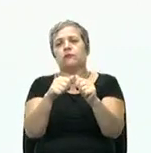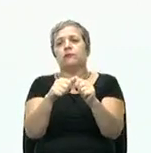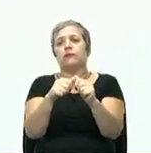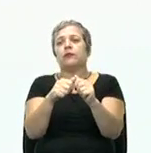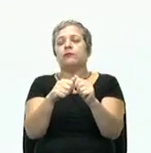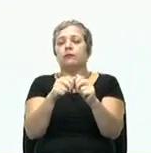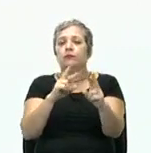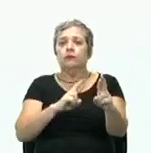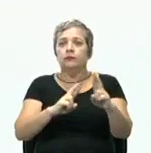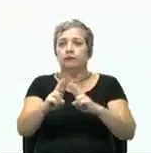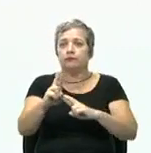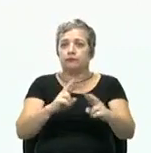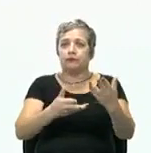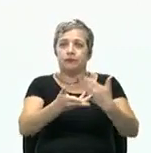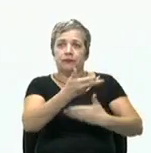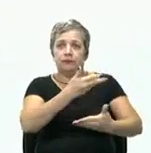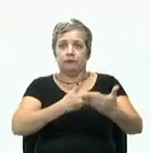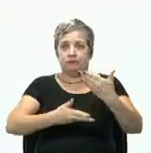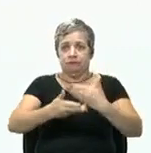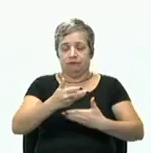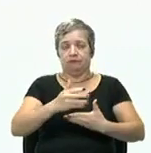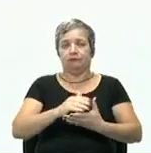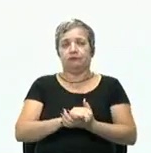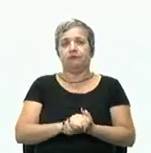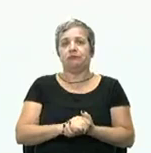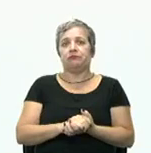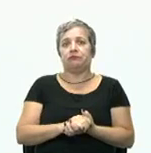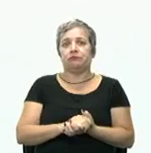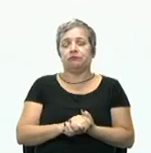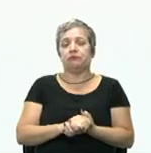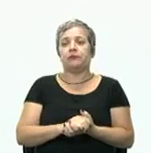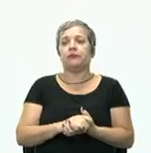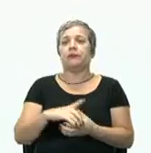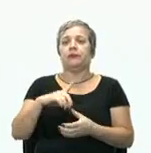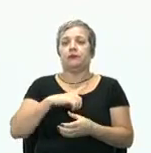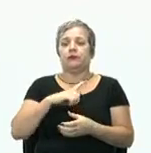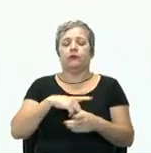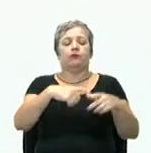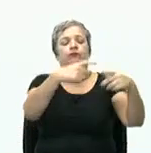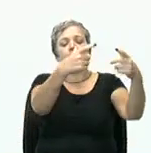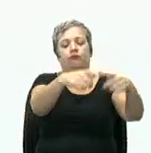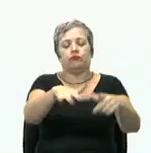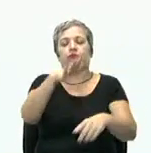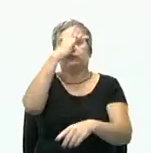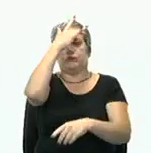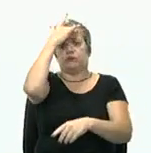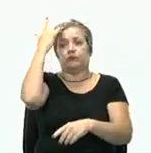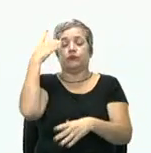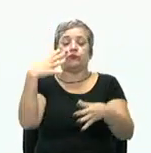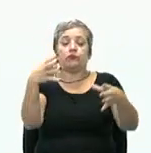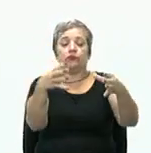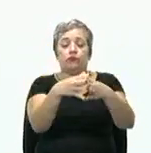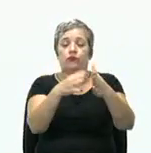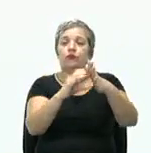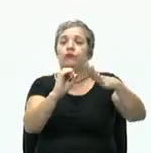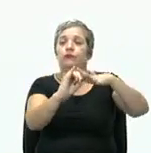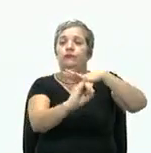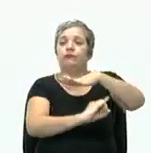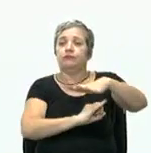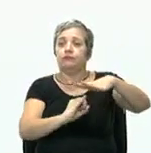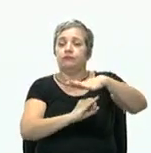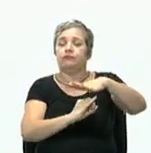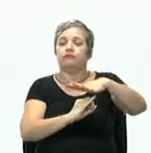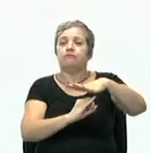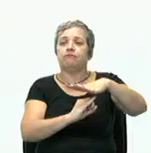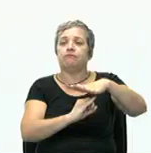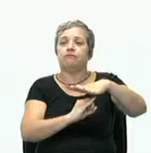relacionamento das partes que formam esse todo. Então, temos os departamentos, as pessoas, os grupos informais, forma a